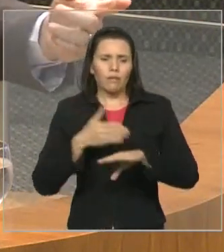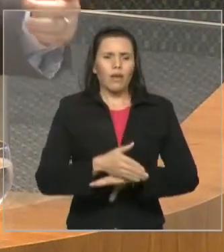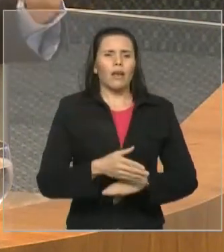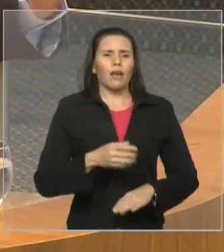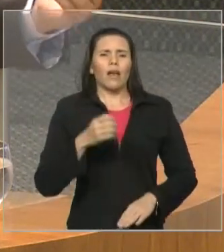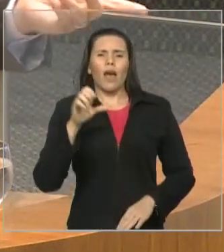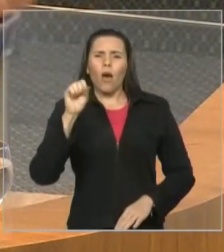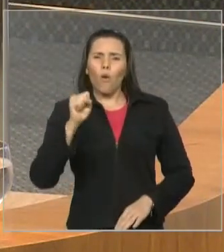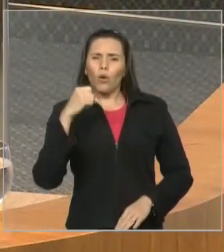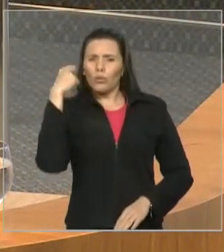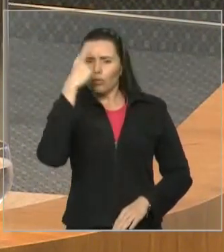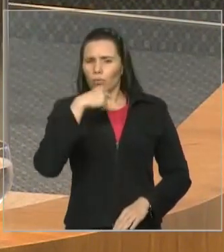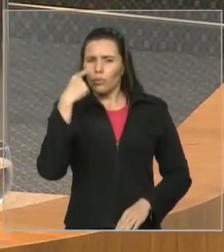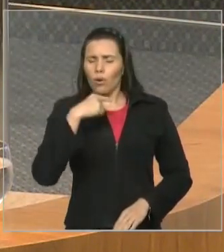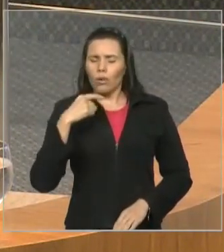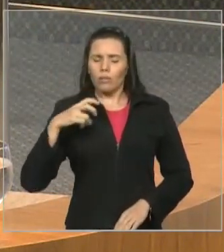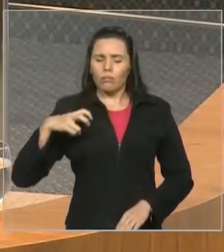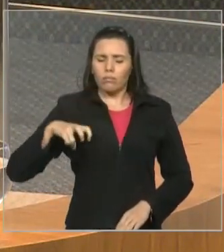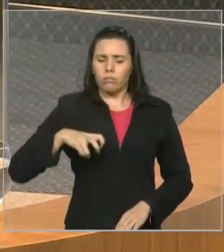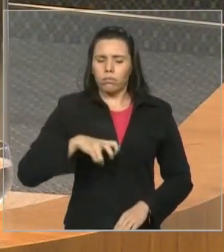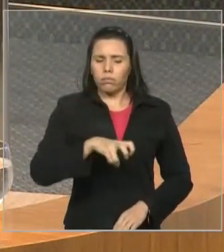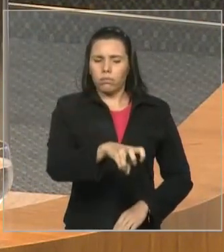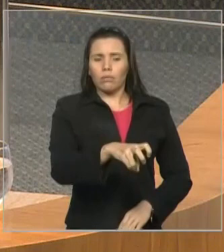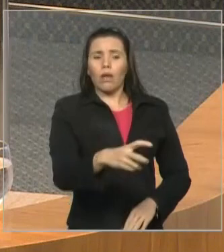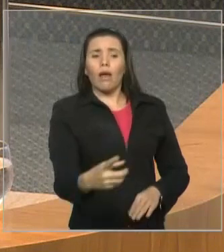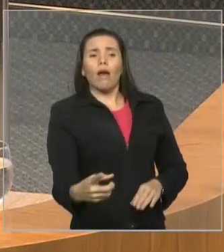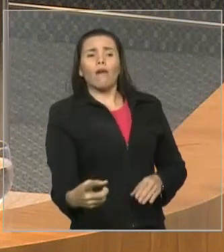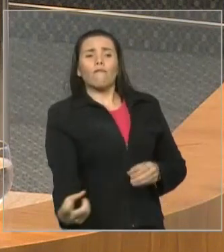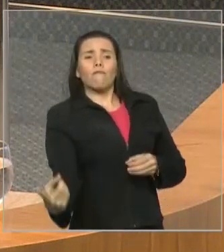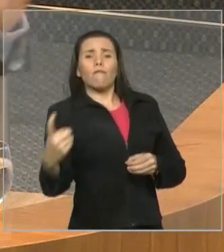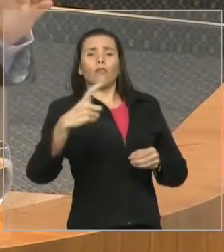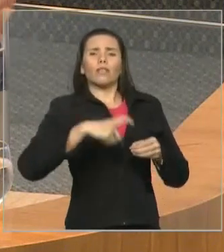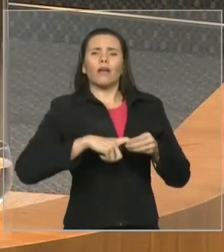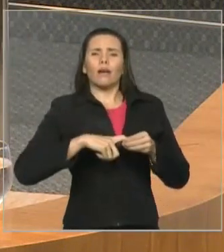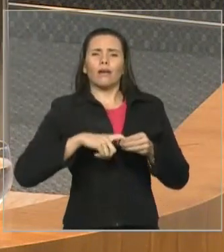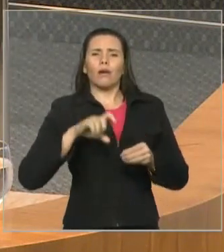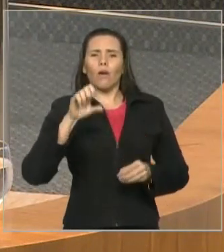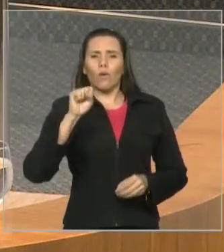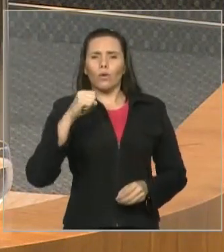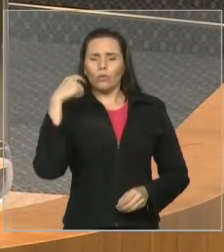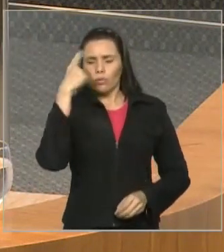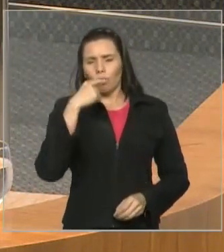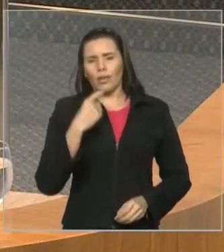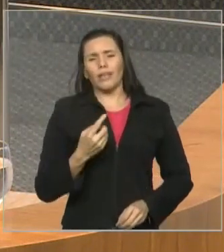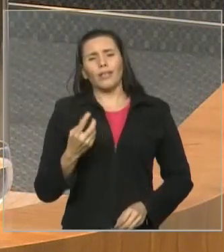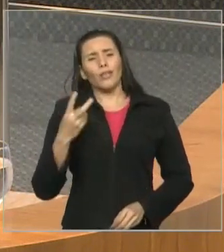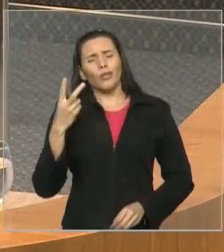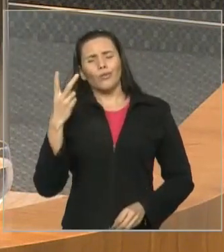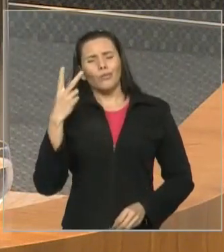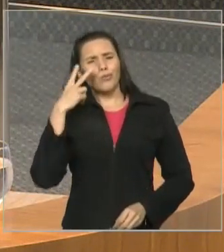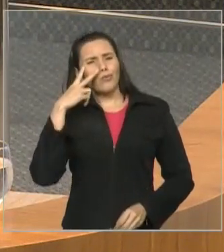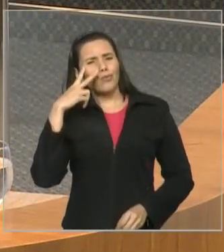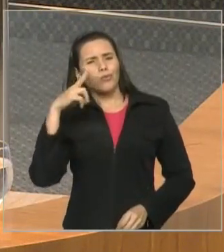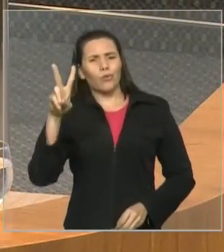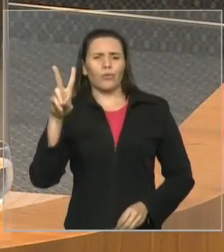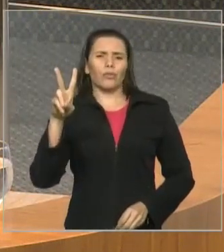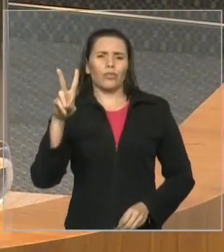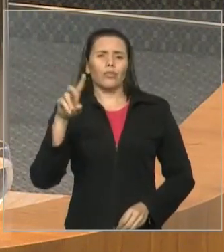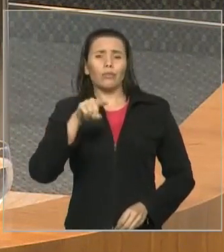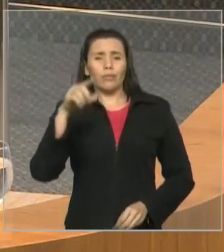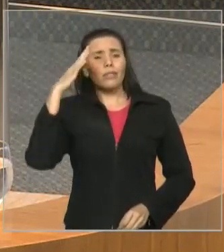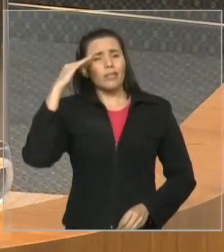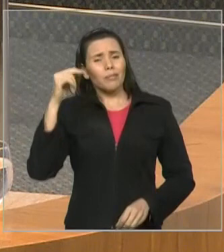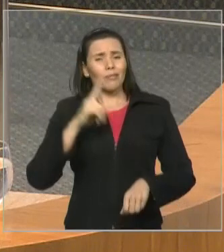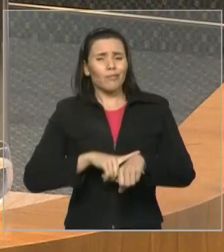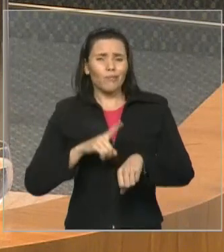de carro, para ir, oito horas para voltar, você vai gastar dois dias da agenda de uma campanha curta. e dois dias